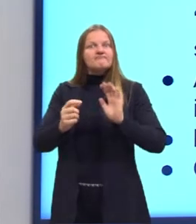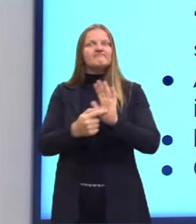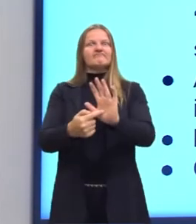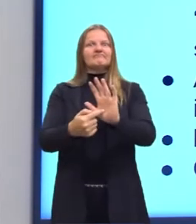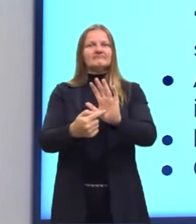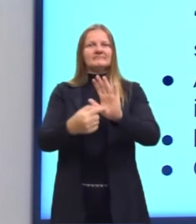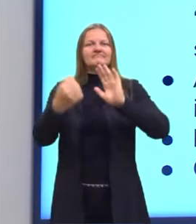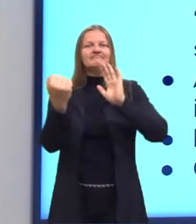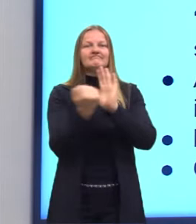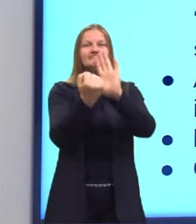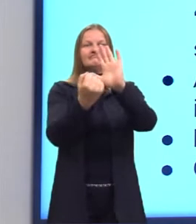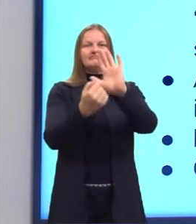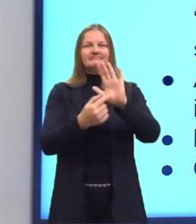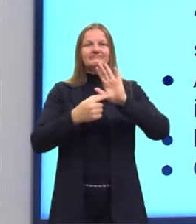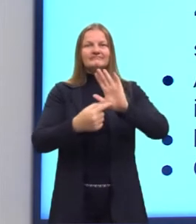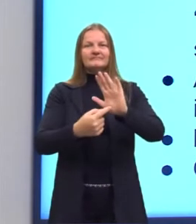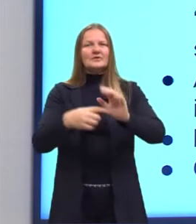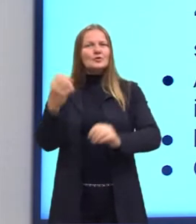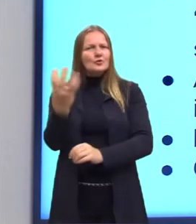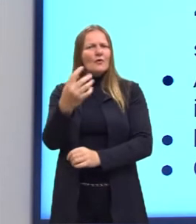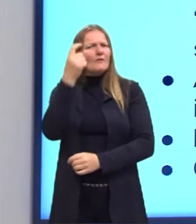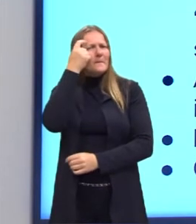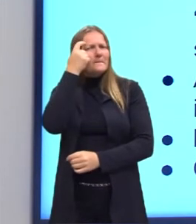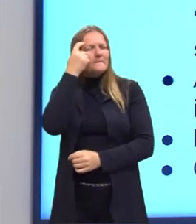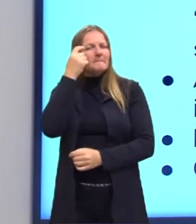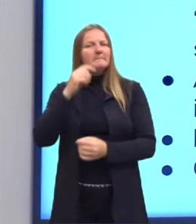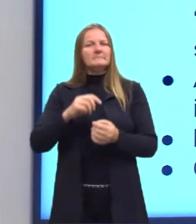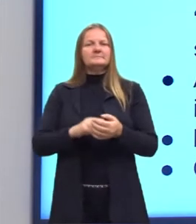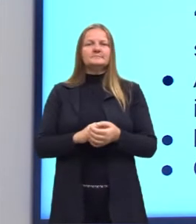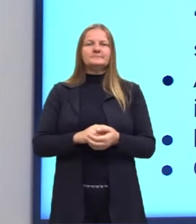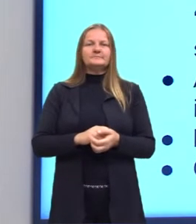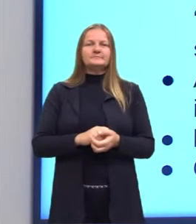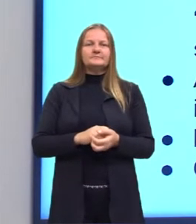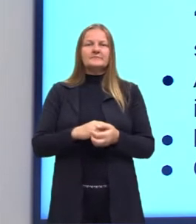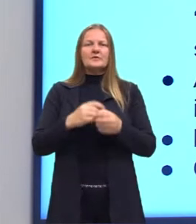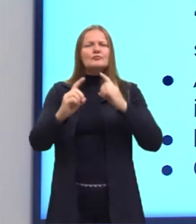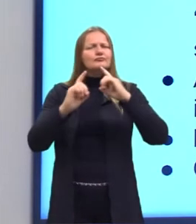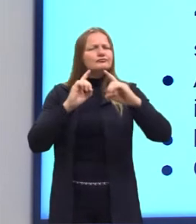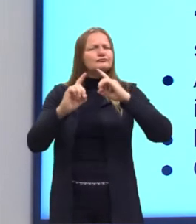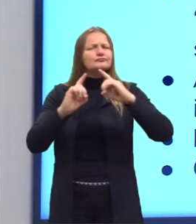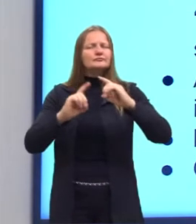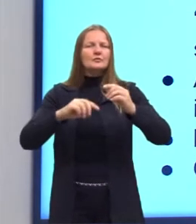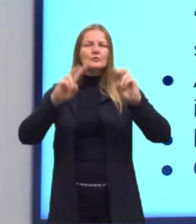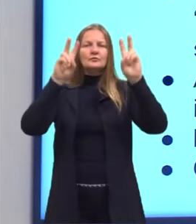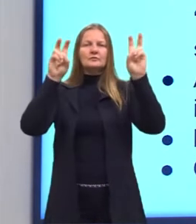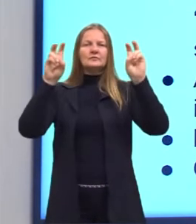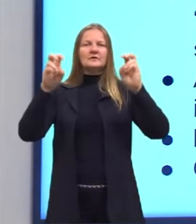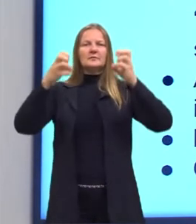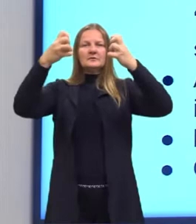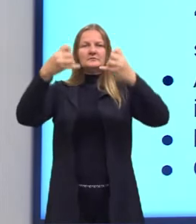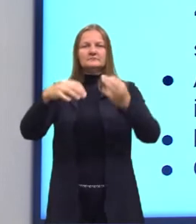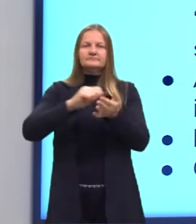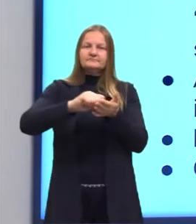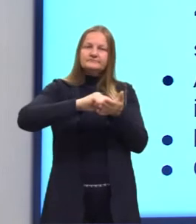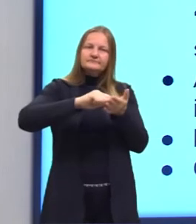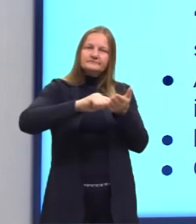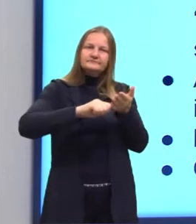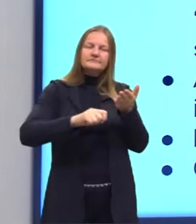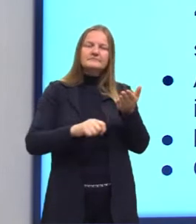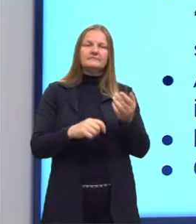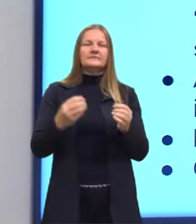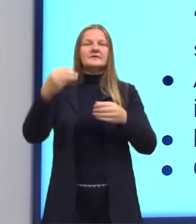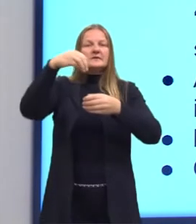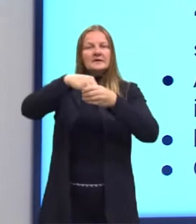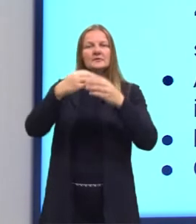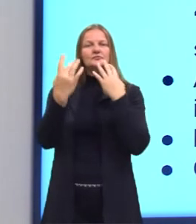um novo tipo de pensamento, uma nova discussão sobre aquilo que está sendo escrito. Lembrando que